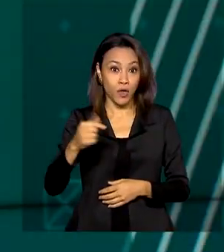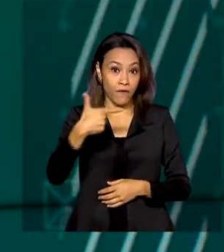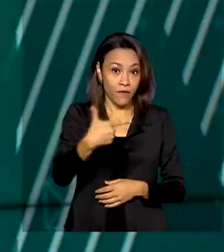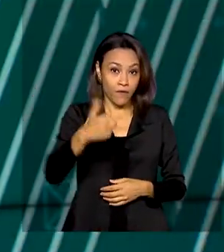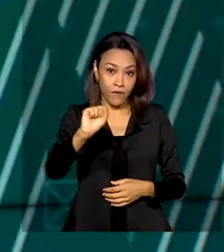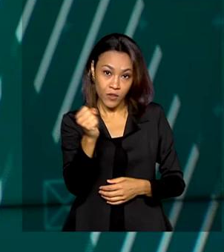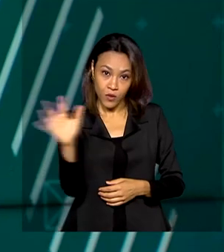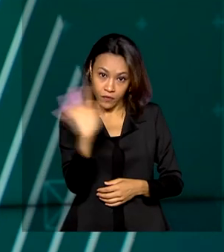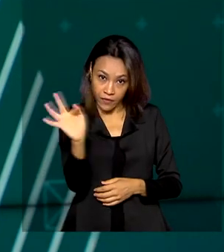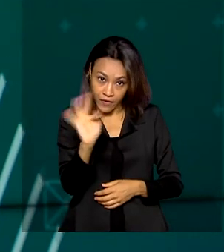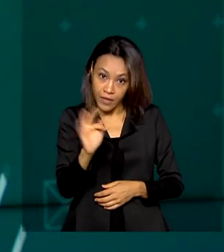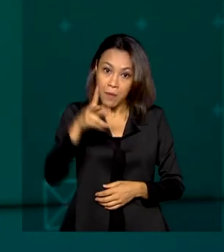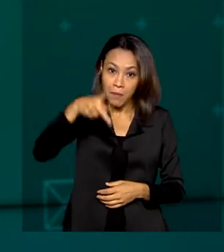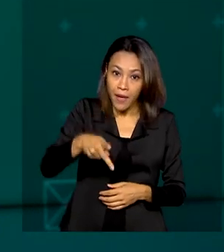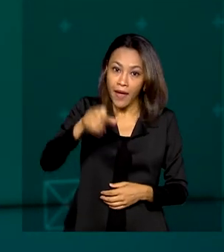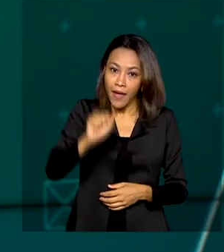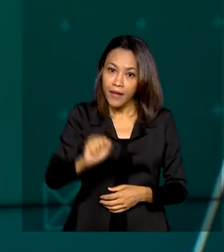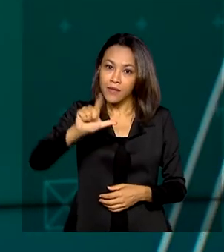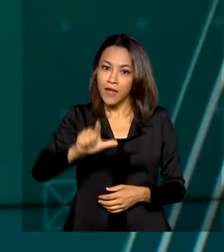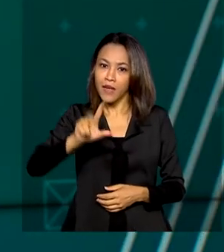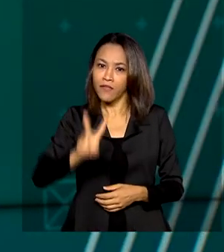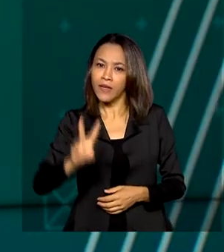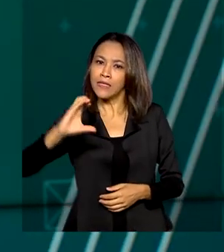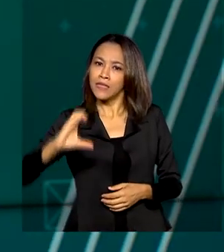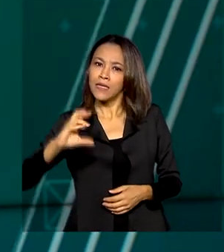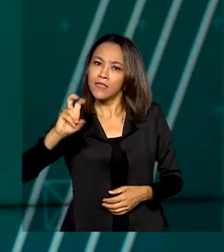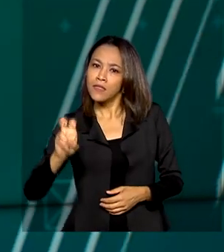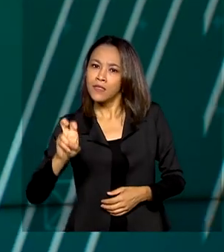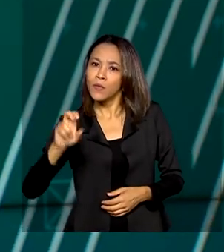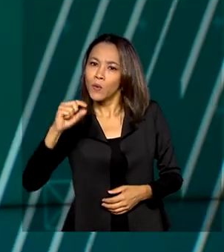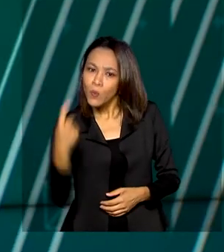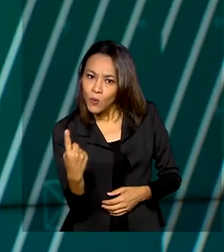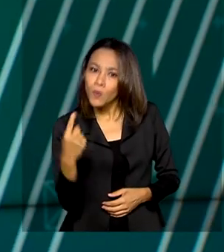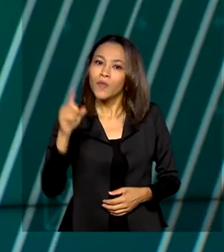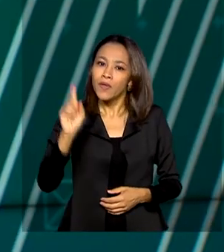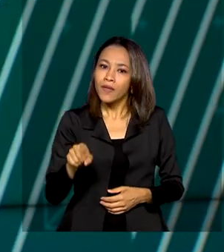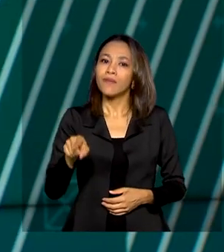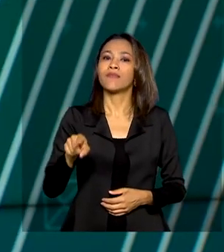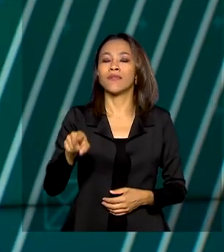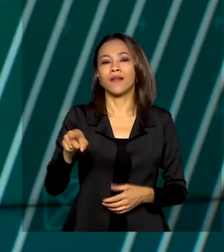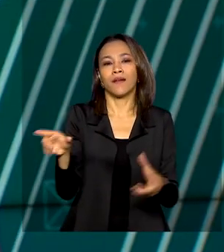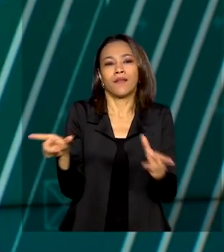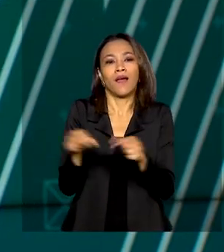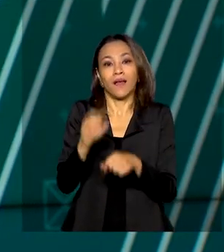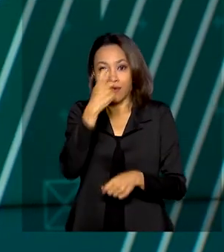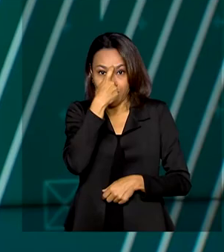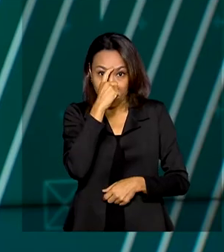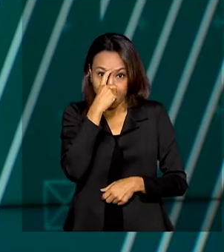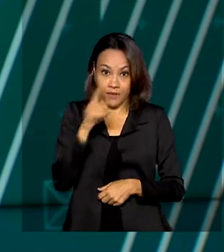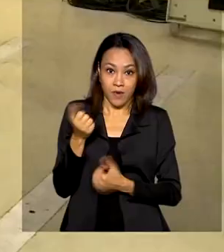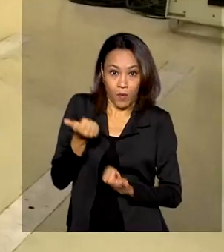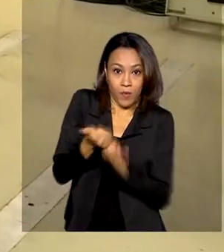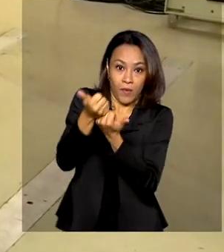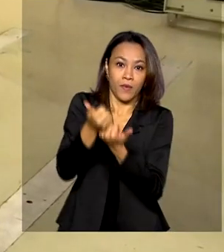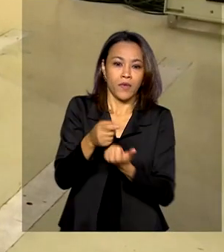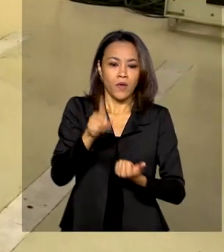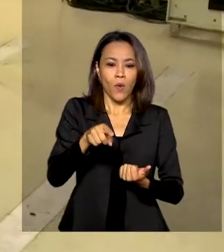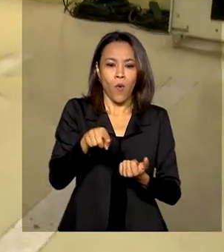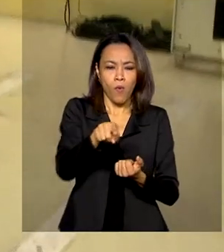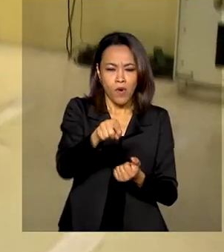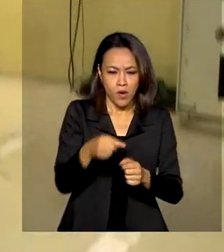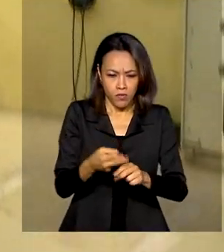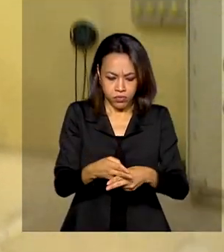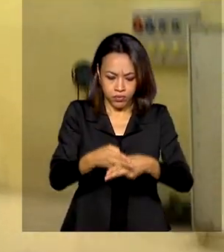PSLV C-51 da agência espacial indiana Indian Space. Com 6 quilômetros de fios e